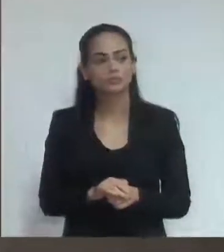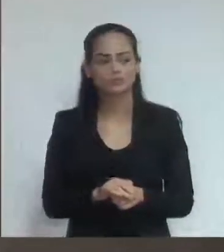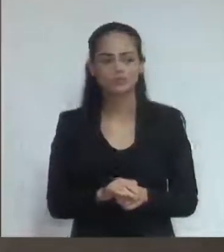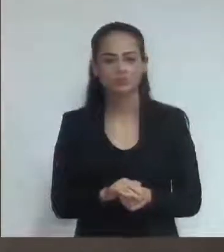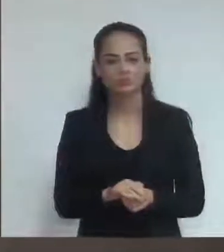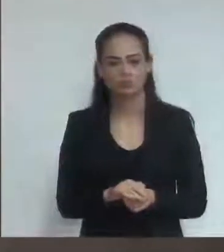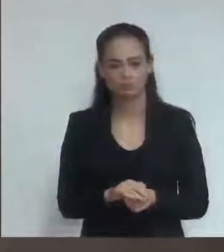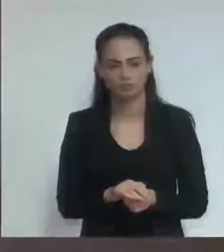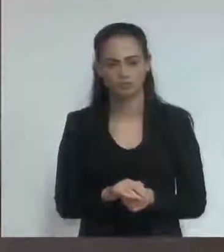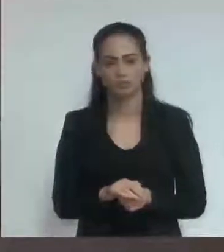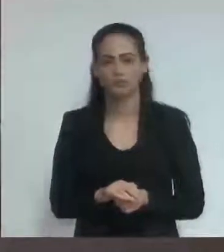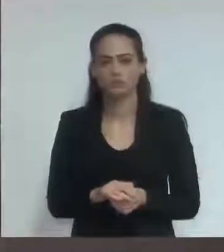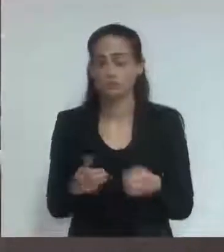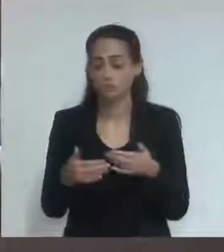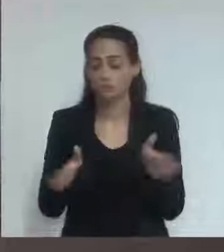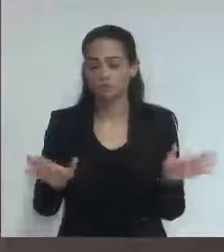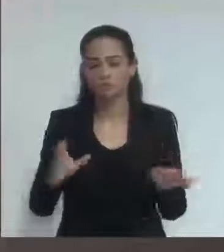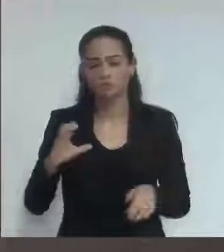foi aberto a CPI,